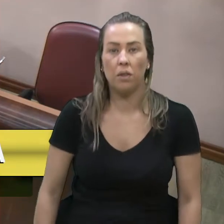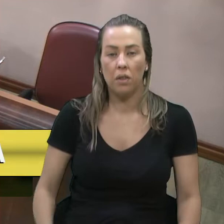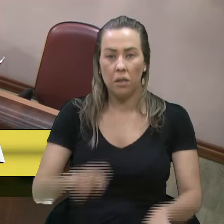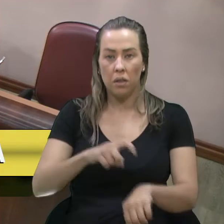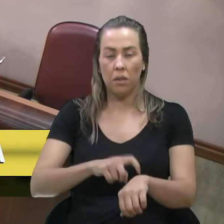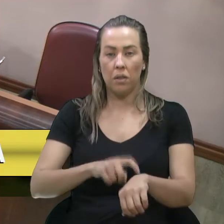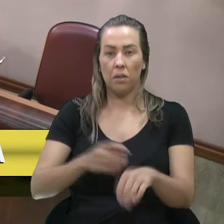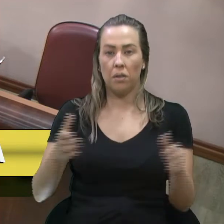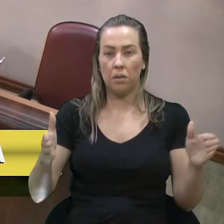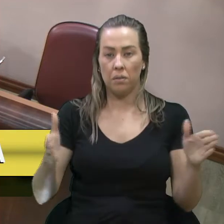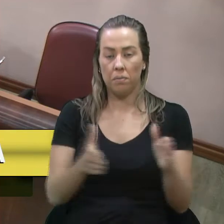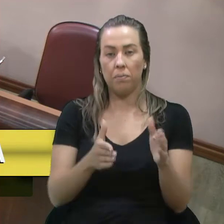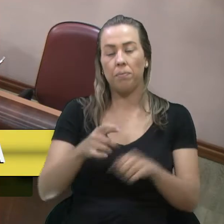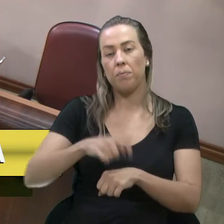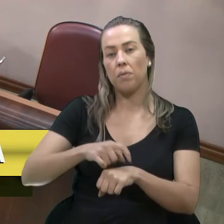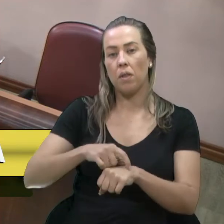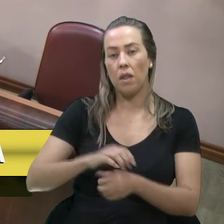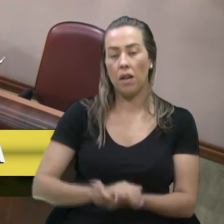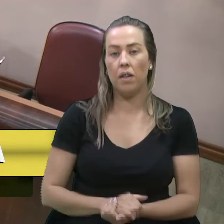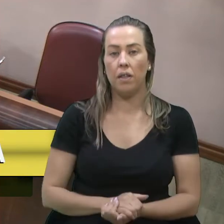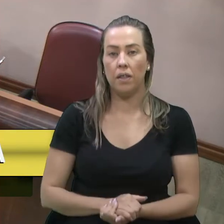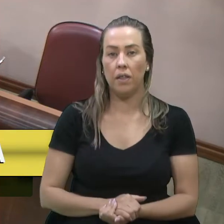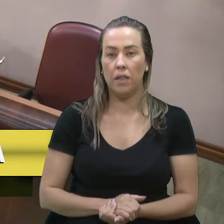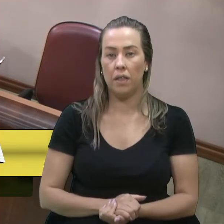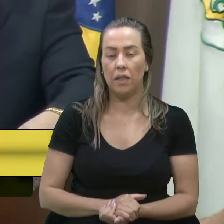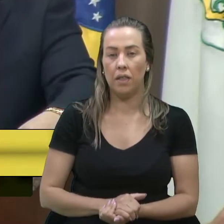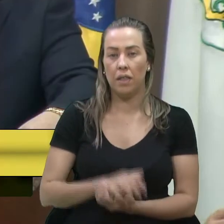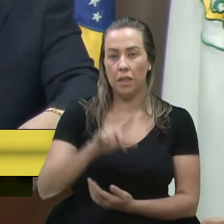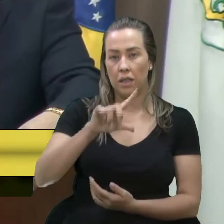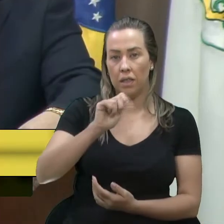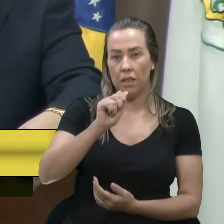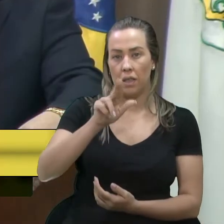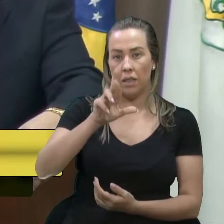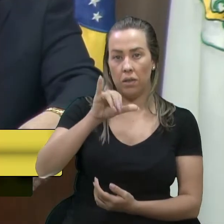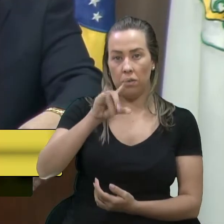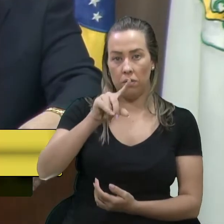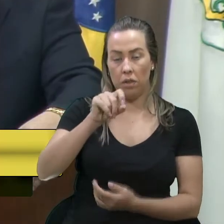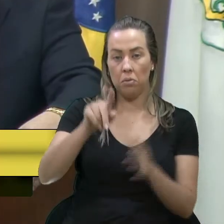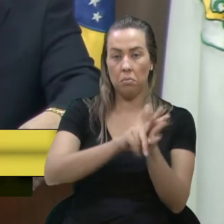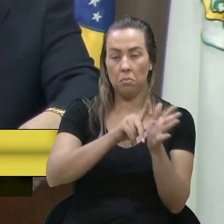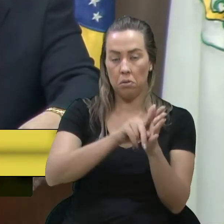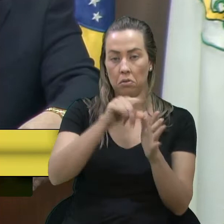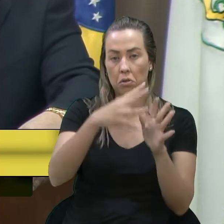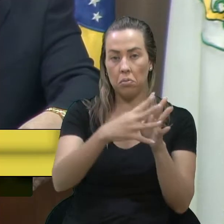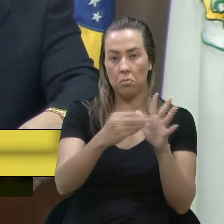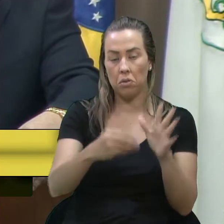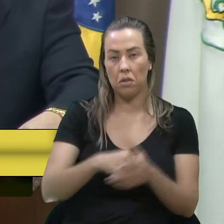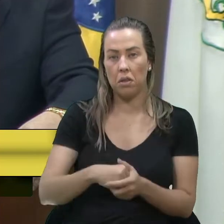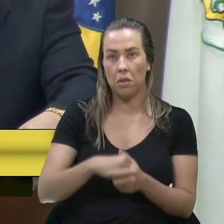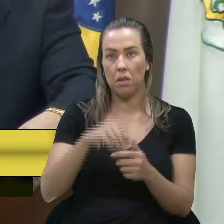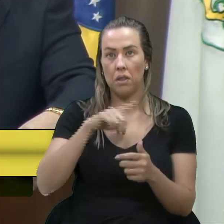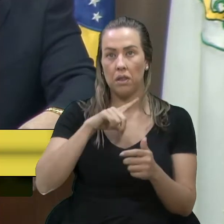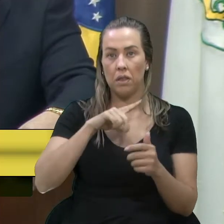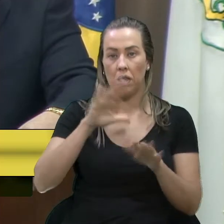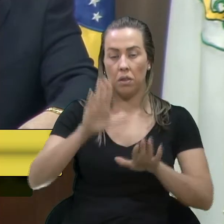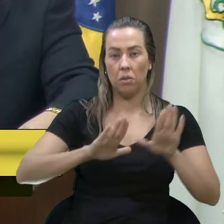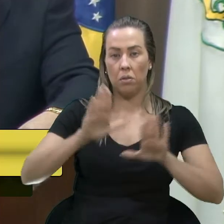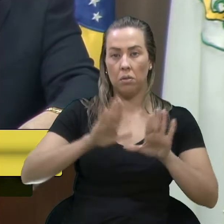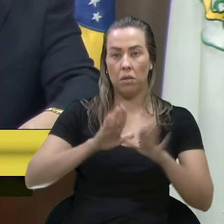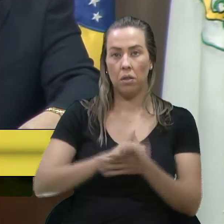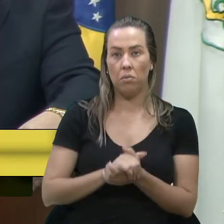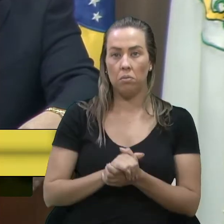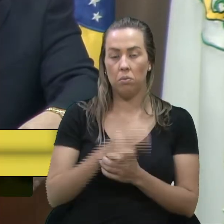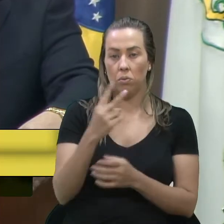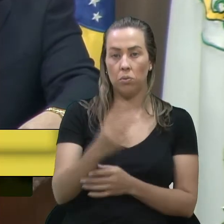tivemos um, lá na Laurindo, foi um exemplo. Saiu a licitação, duas